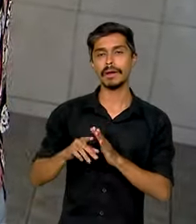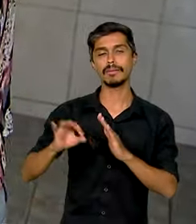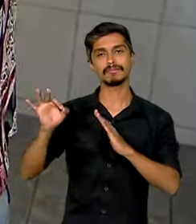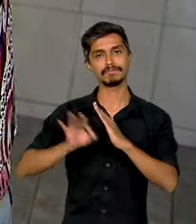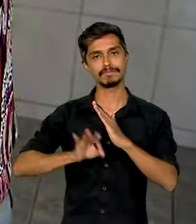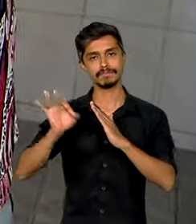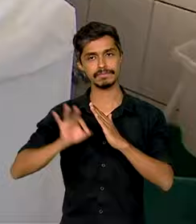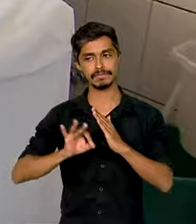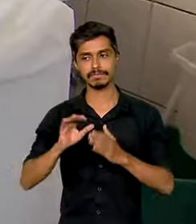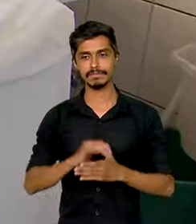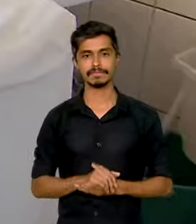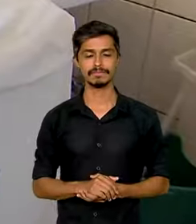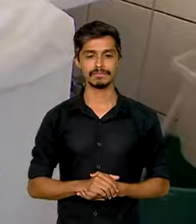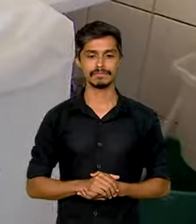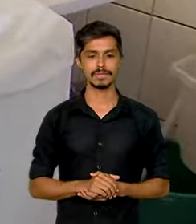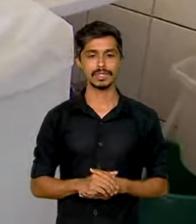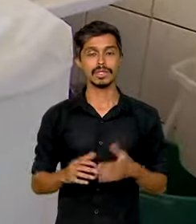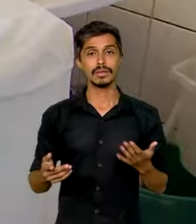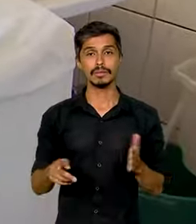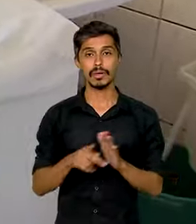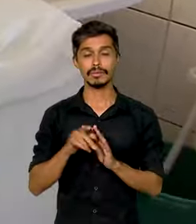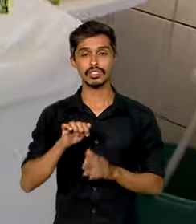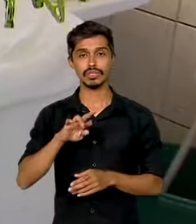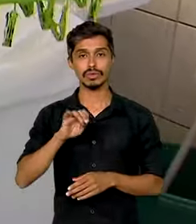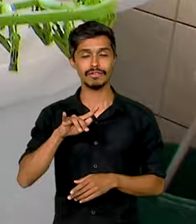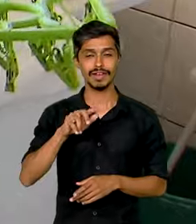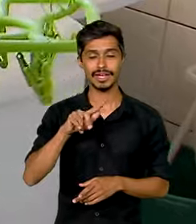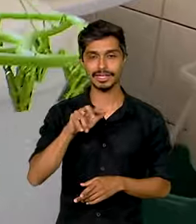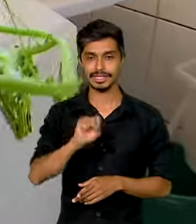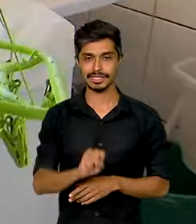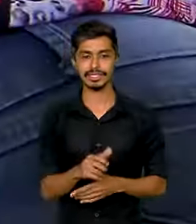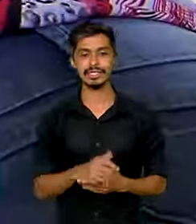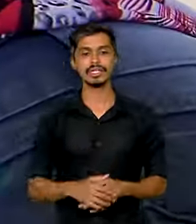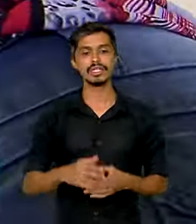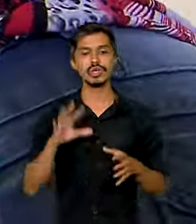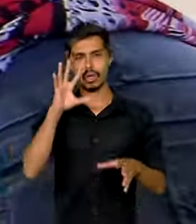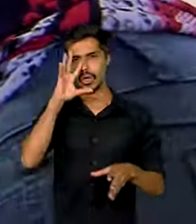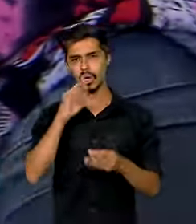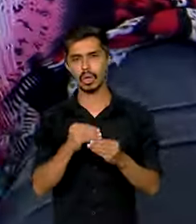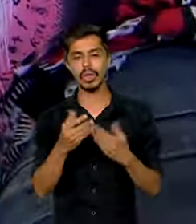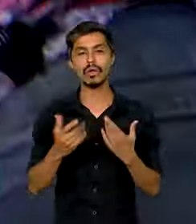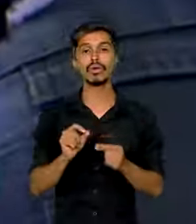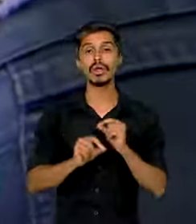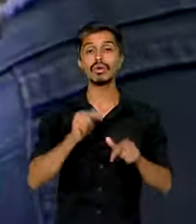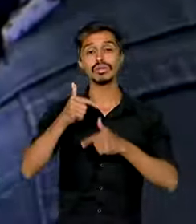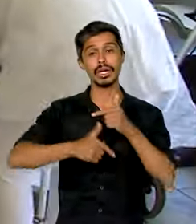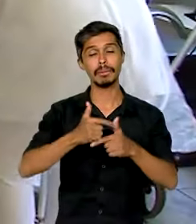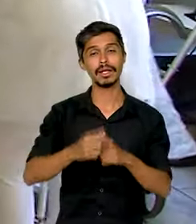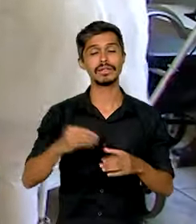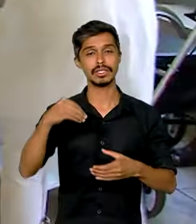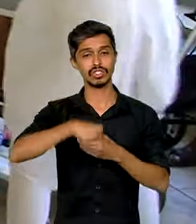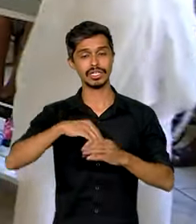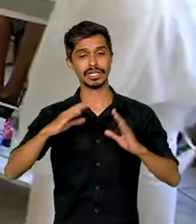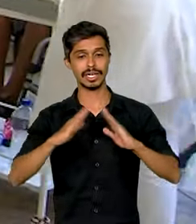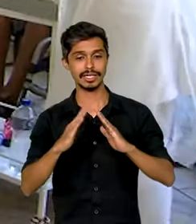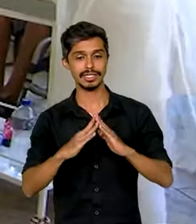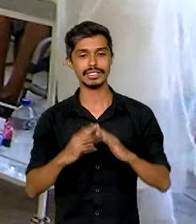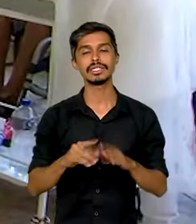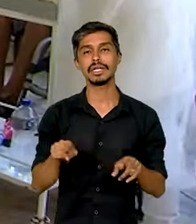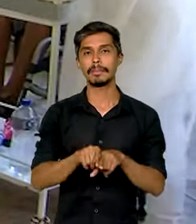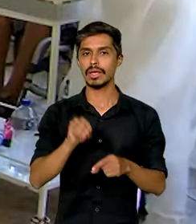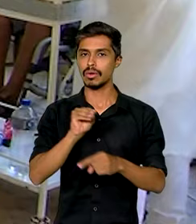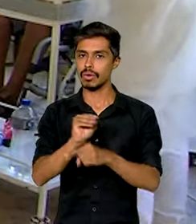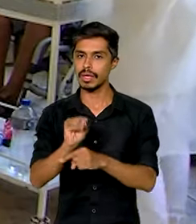Brasileiro de Economia da Fundação Getúlio Vargas chegou à conclusão de que o trabalho doméstico e de cuidado